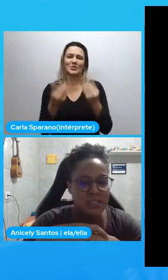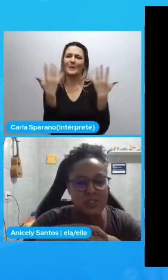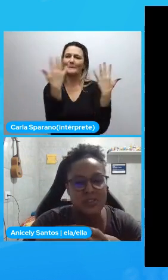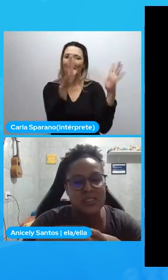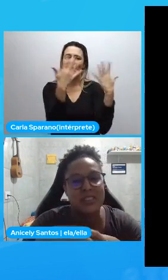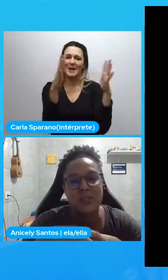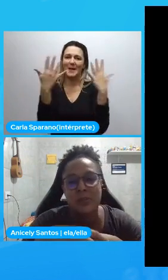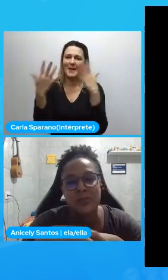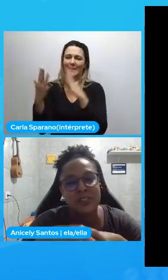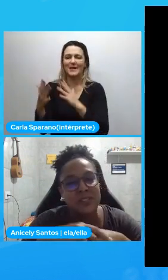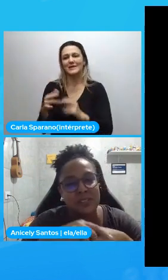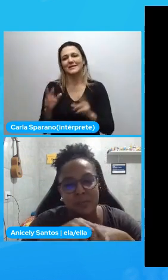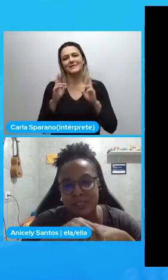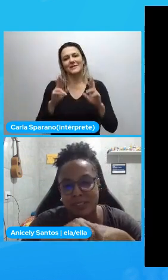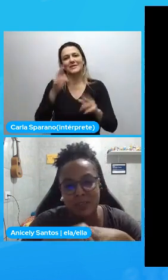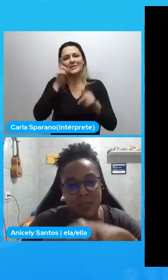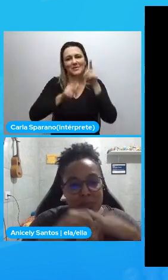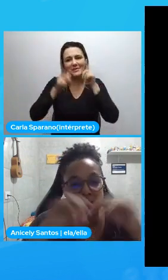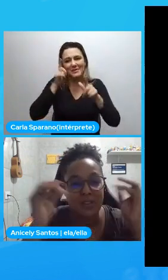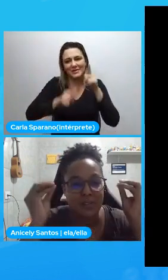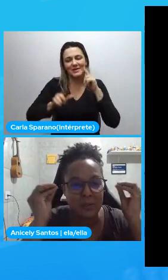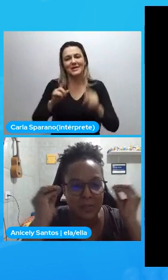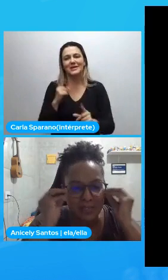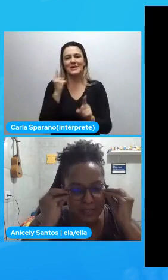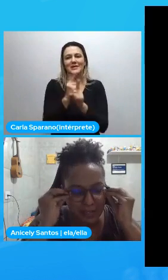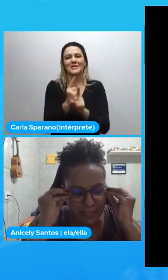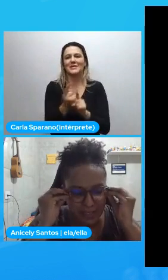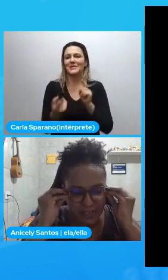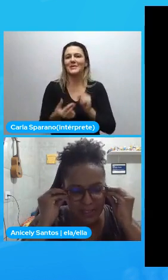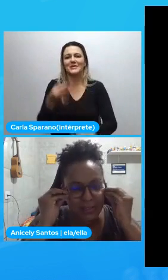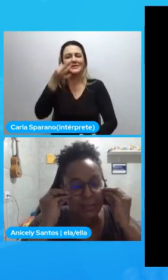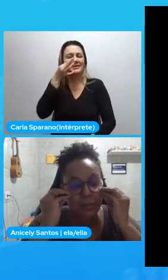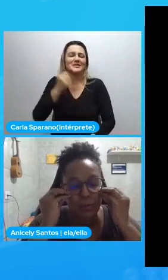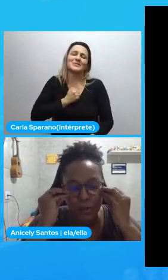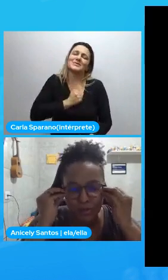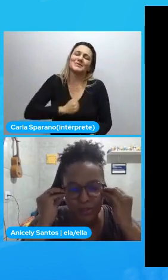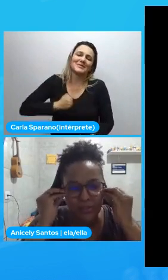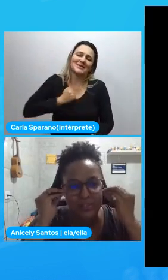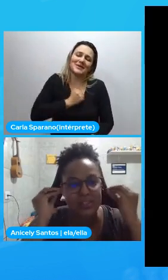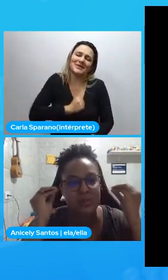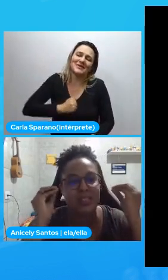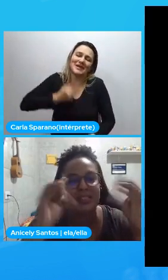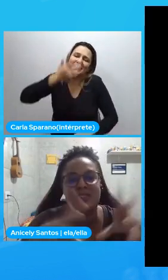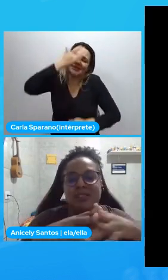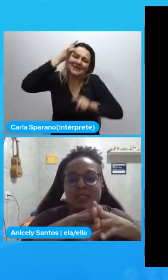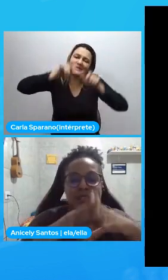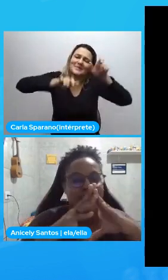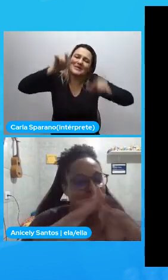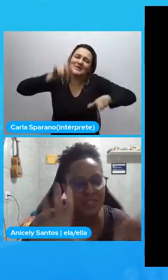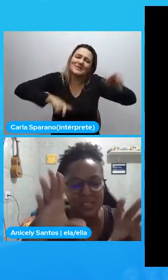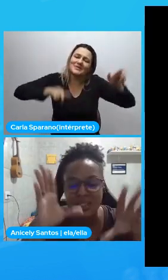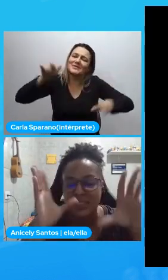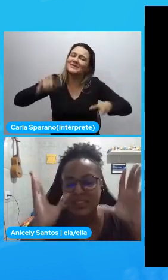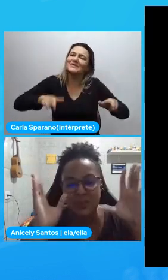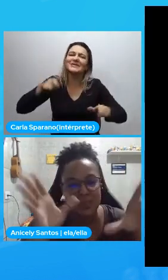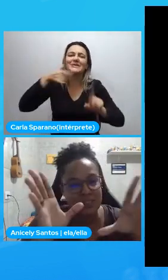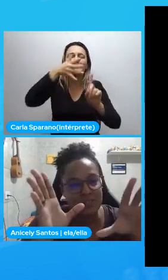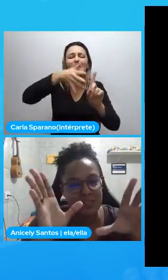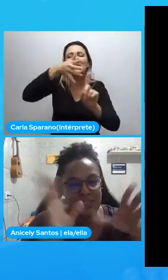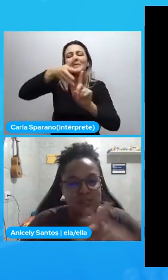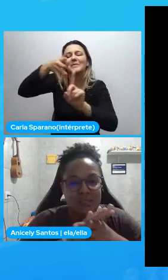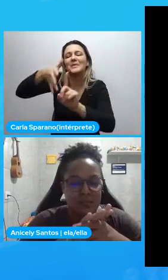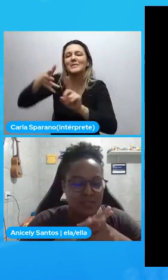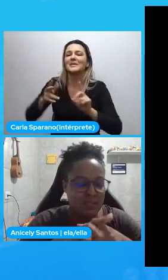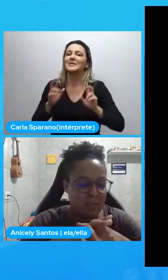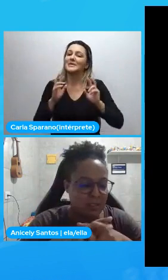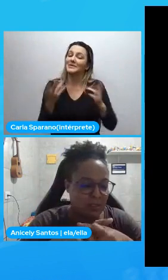Eu espero que a gente consiga todo mundo se encontrar presencialmente. Porque eu não aguento mais de saudades do povo. Quando eu vejo as palestras. Enfim. Espero que